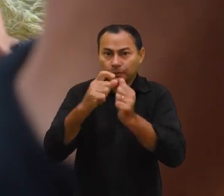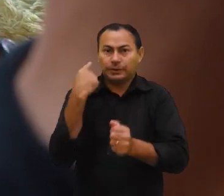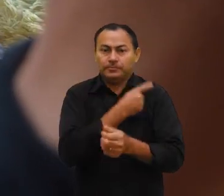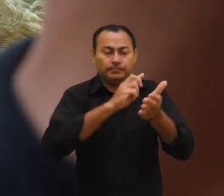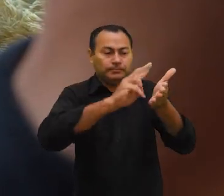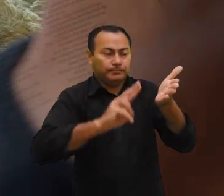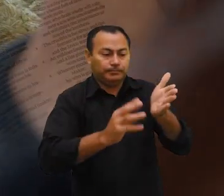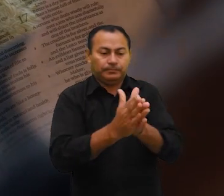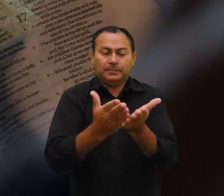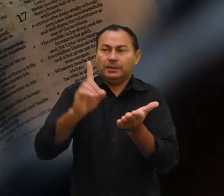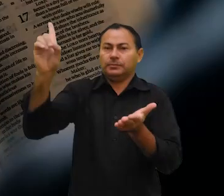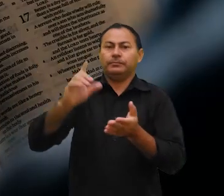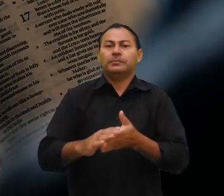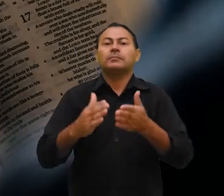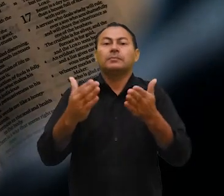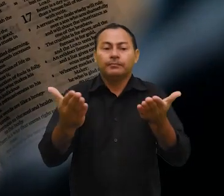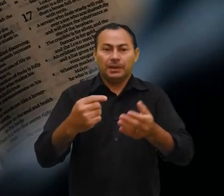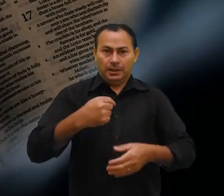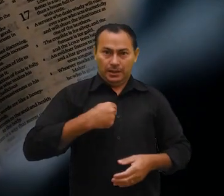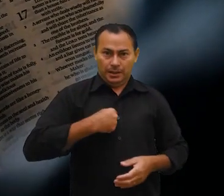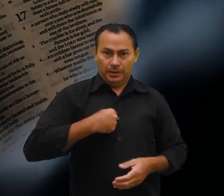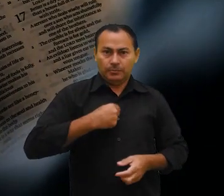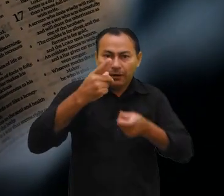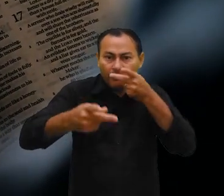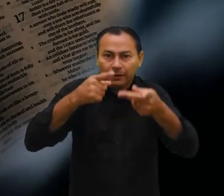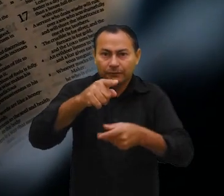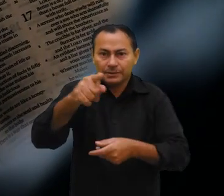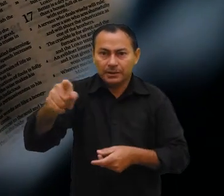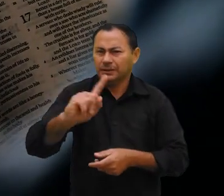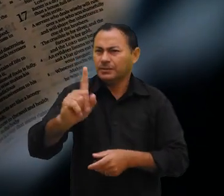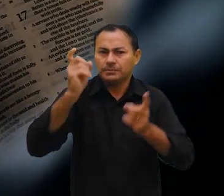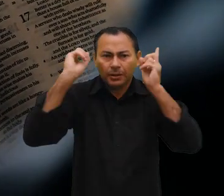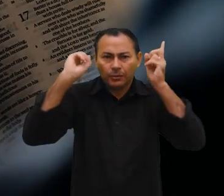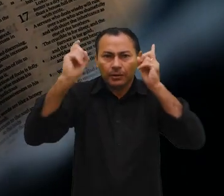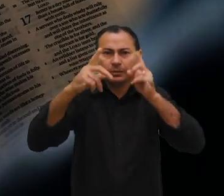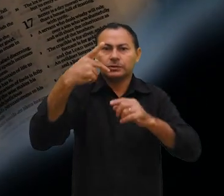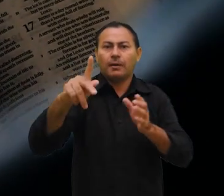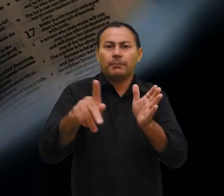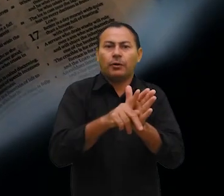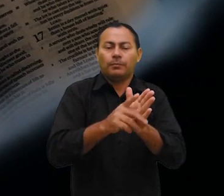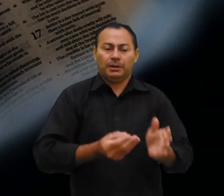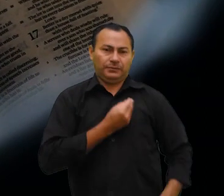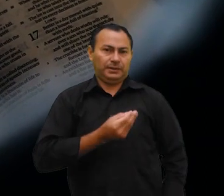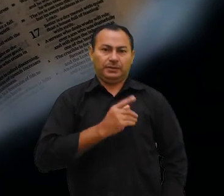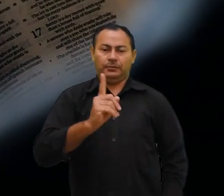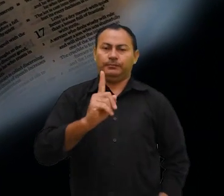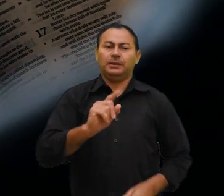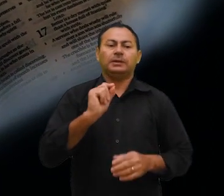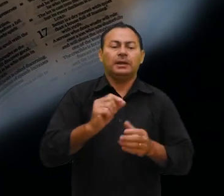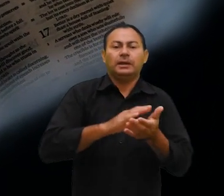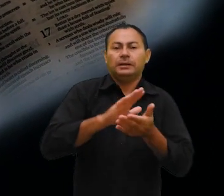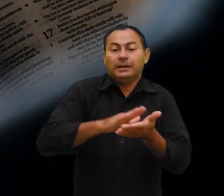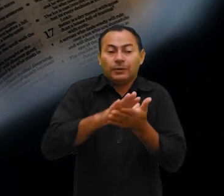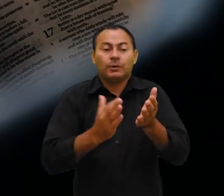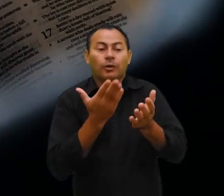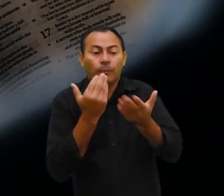esta leitura bíblica. Portanto, eu lhes digo, não se preocupem com sua própria vida quanto ao